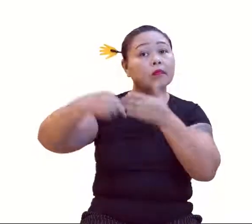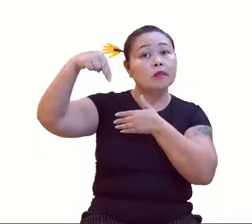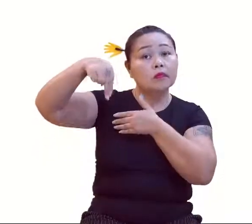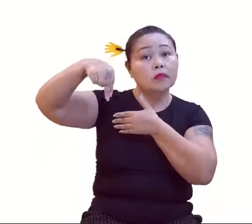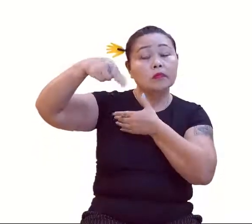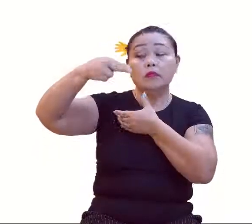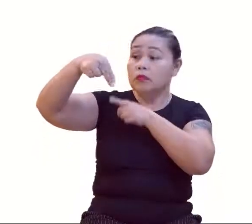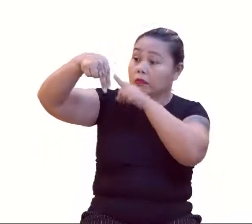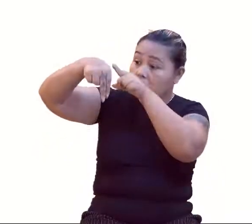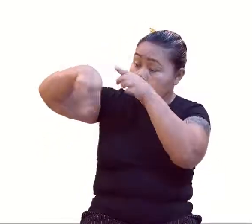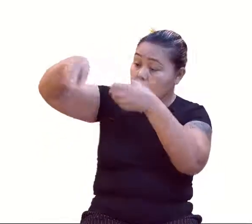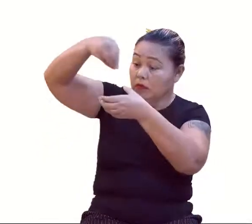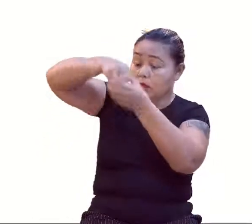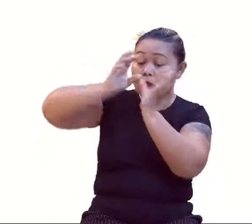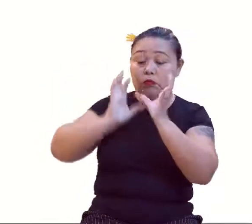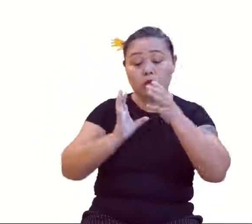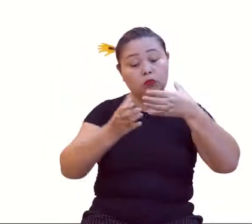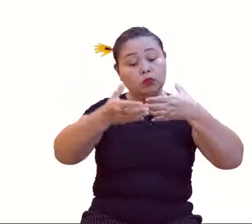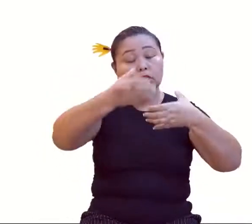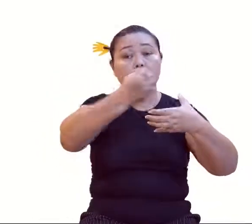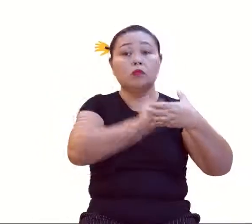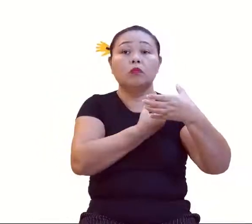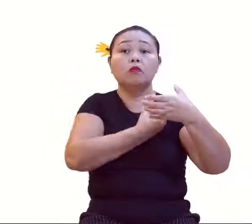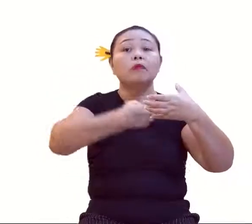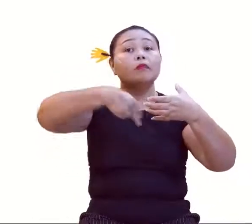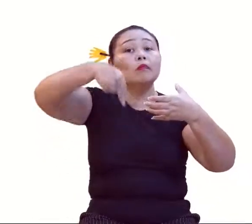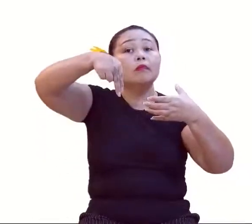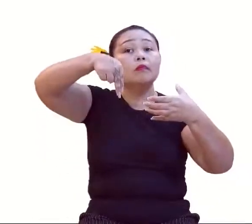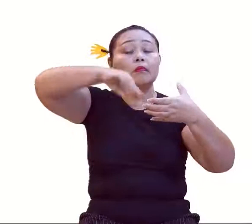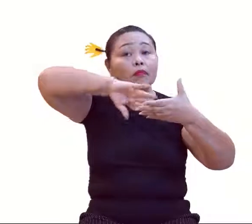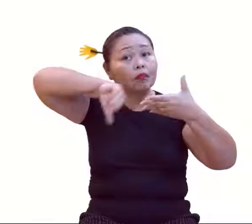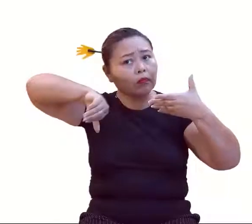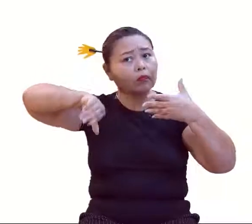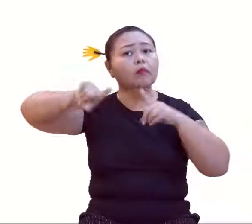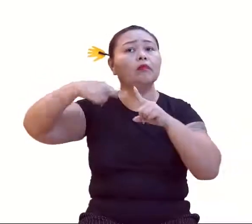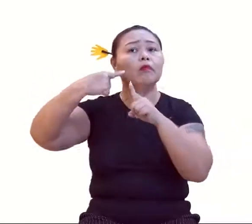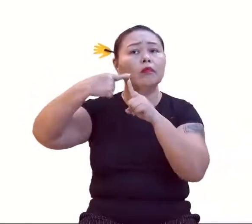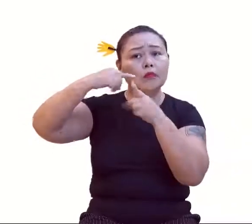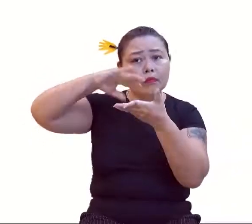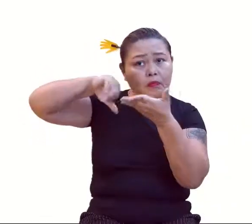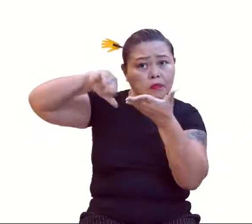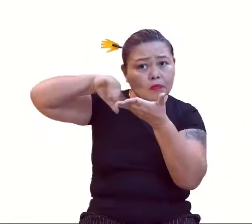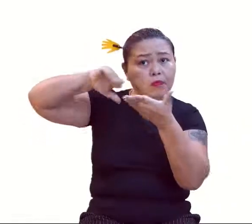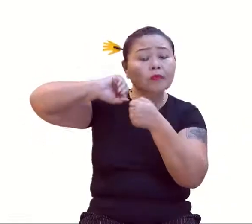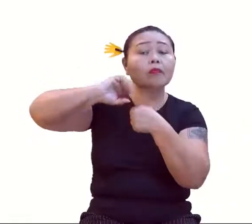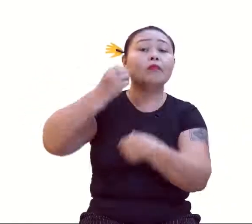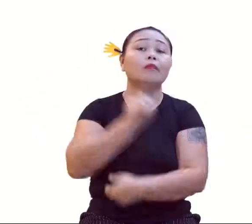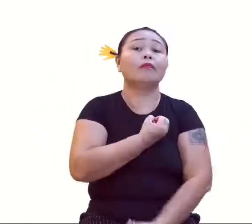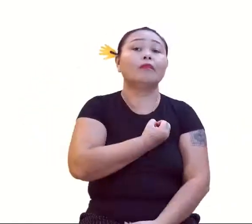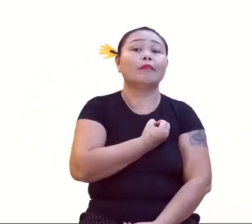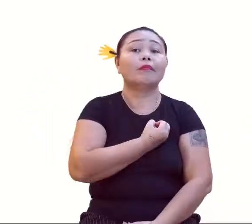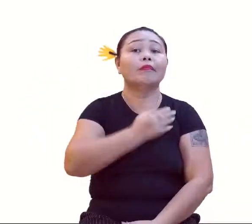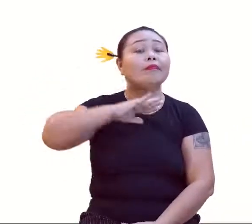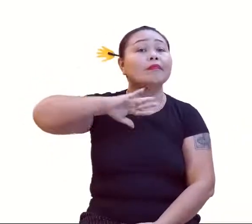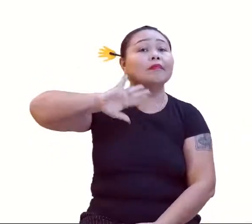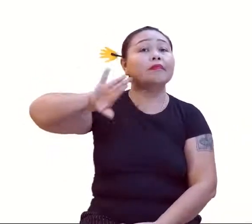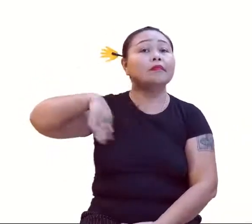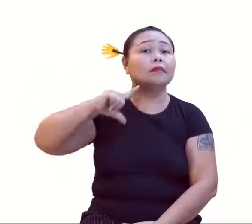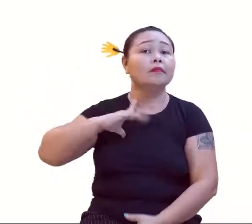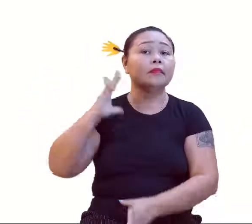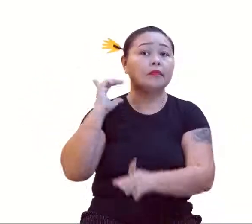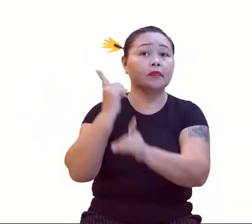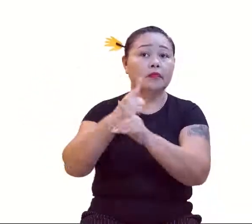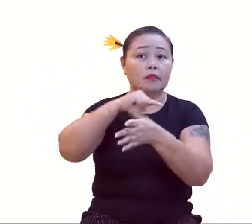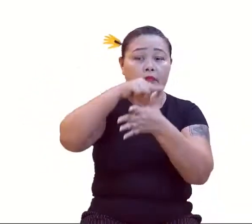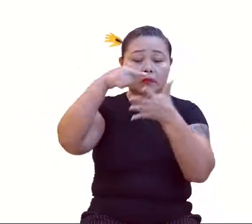pertencente aos números naturais. Vamos excluir o 0 também? De novo, os naturais sem o 0, né? Vamos lá. Determine os